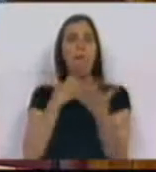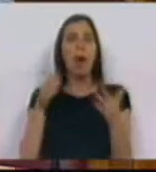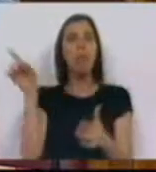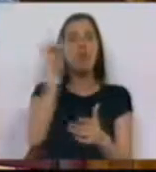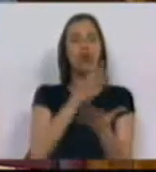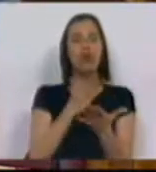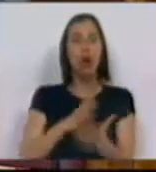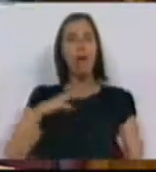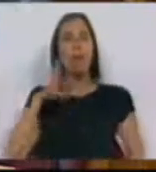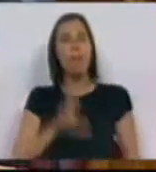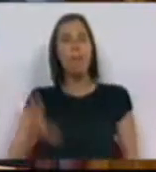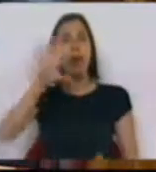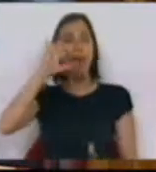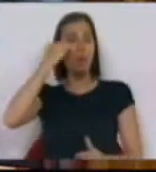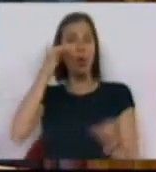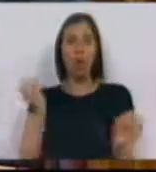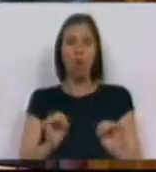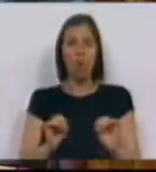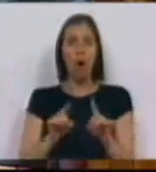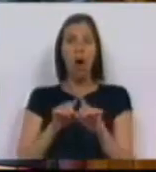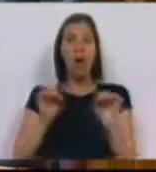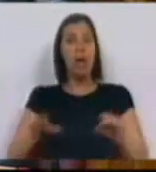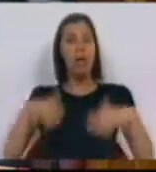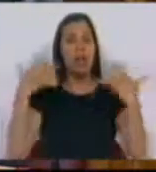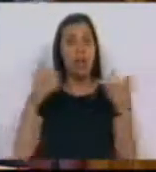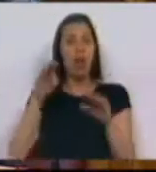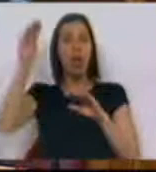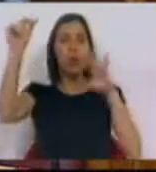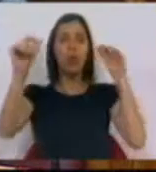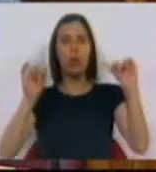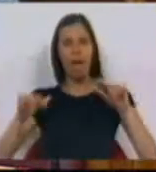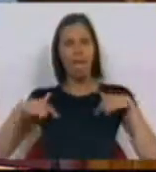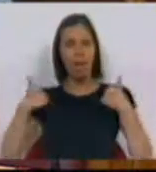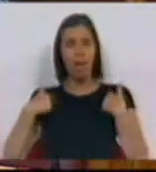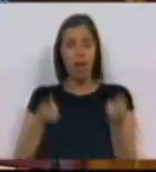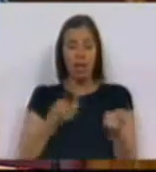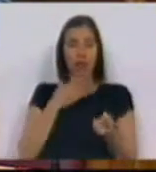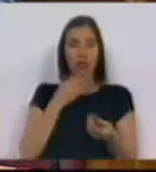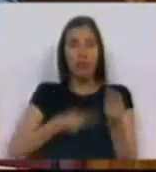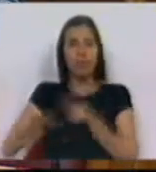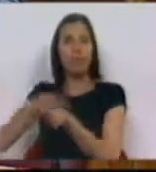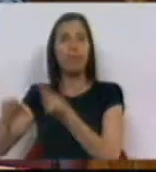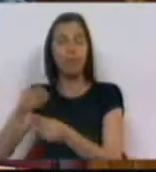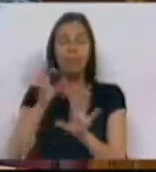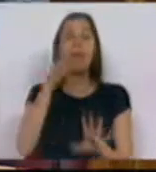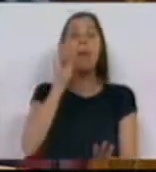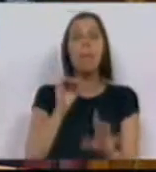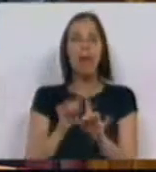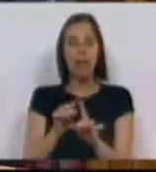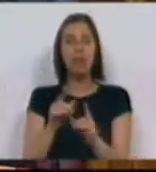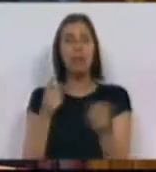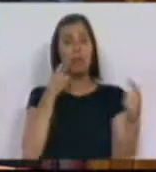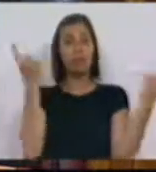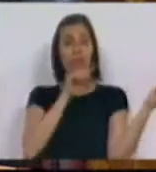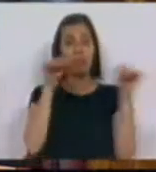escolas no país sem prejuízo, como disse, das iniciativas locais que organizaram sistemas de empréstimos, o Partido Socialista, ao